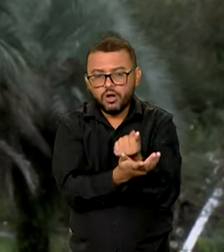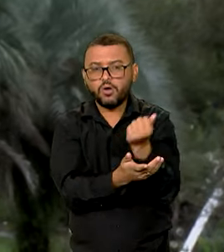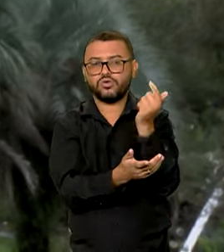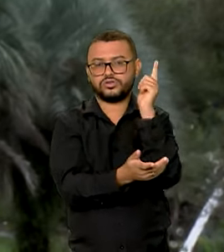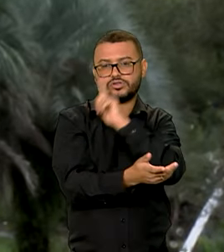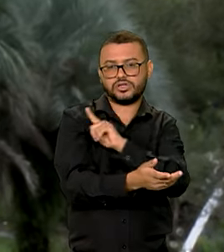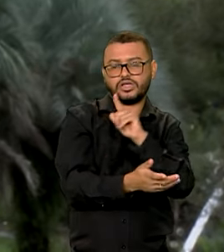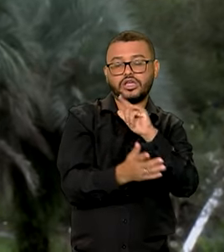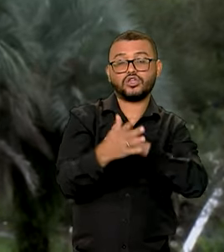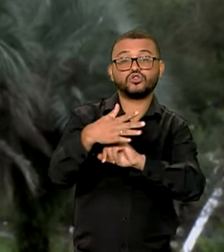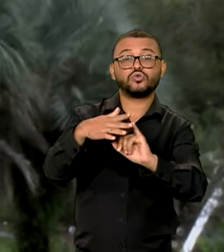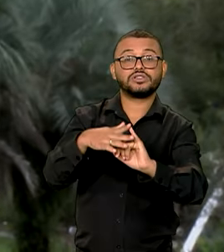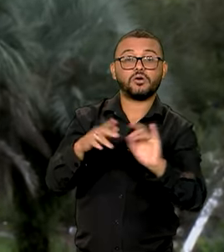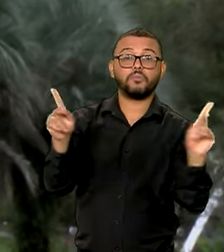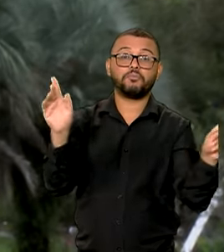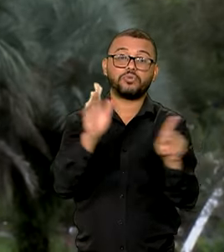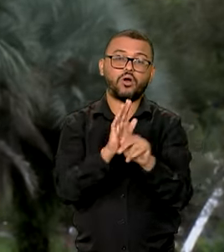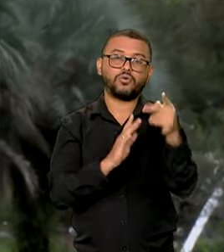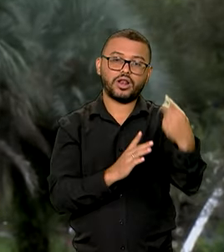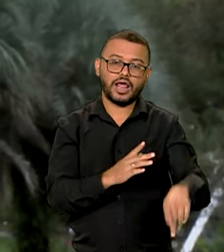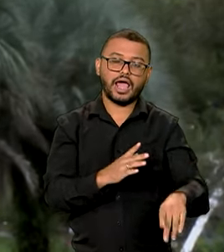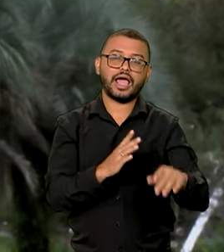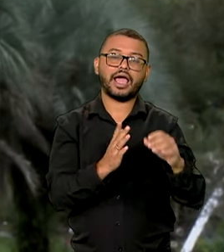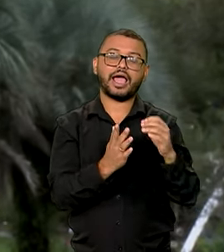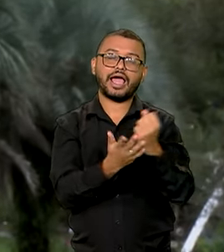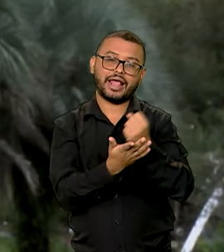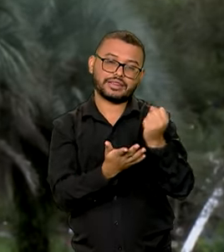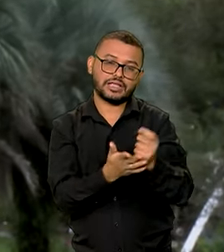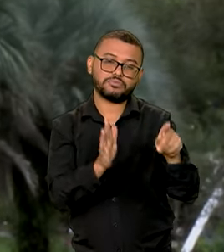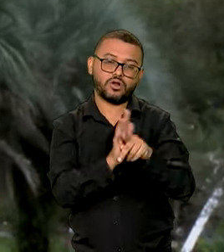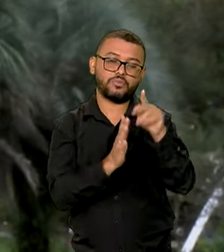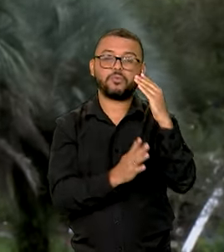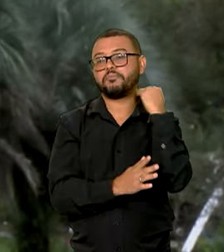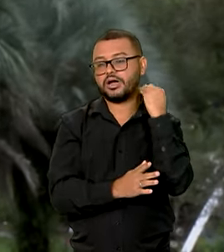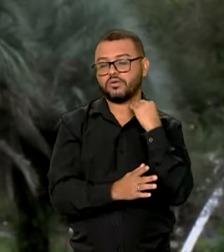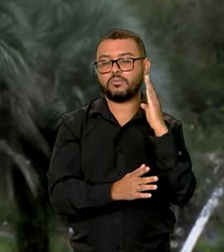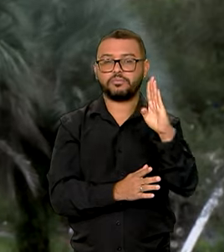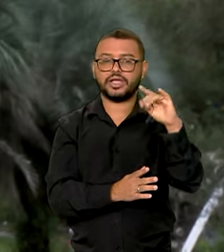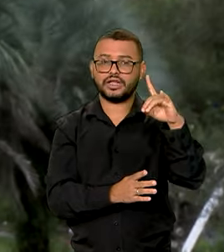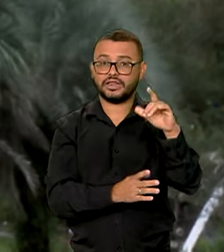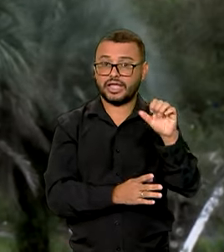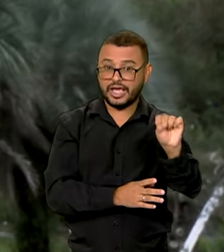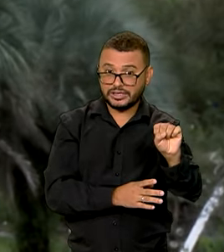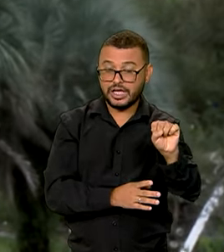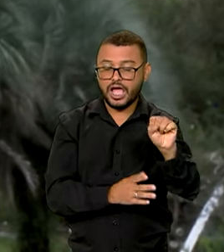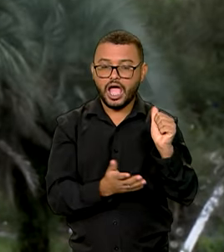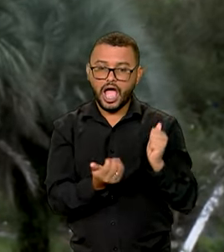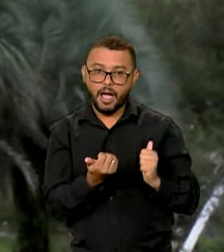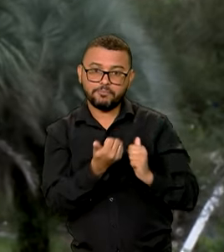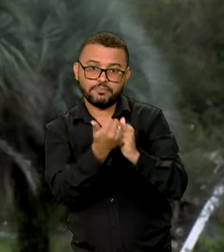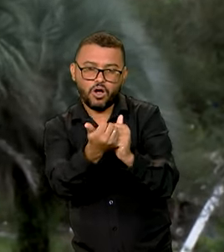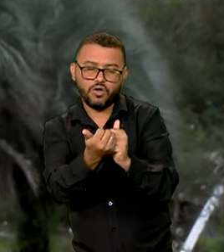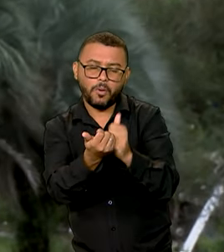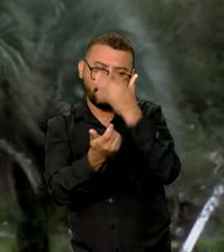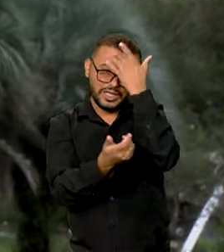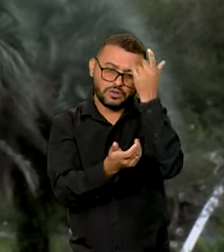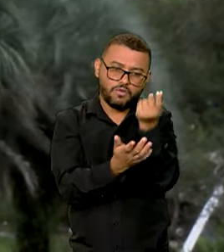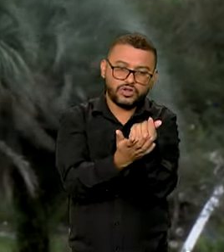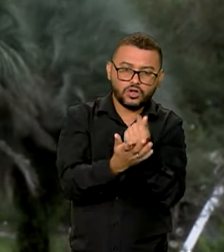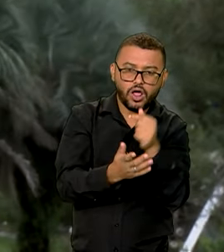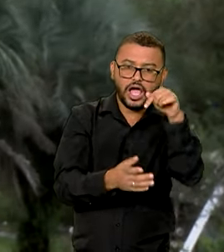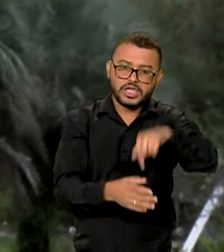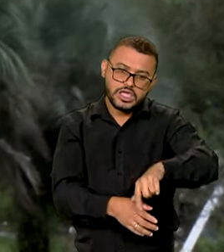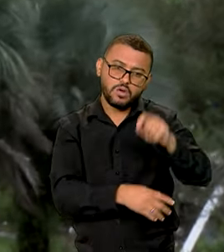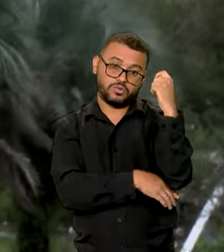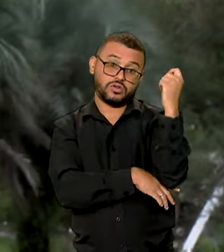as instituições que são credenciadas junto ao BNDES. E falando aí de apoio financeiro às vítimas das enchentes aqui